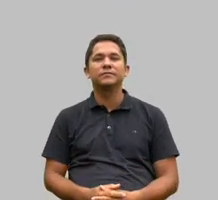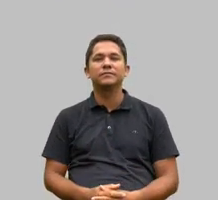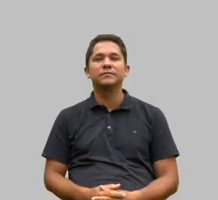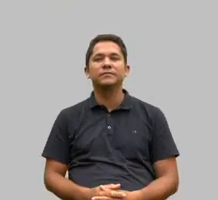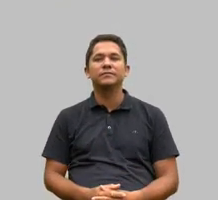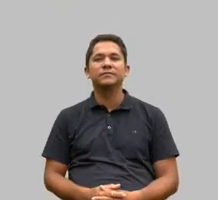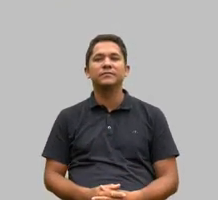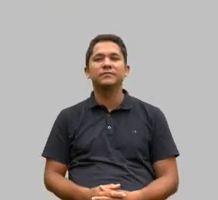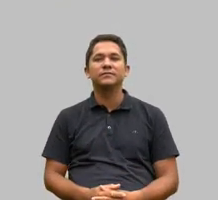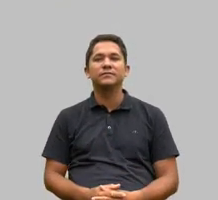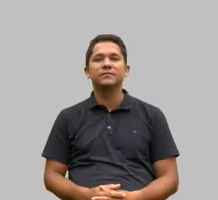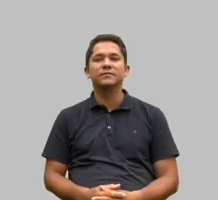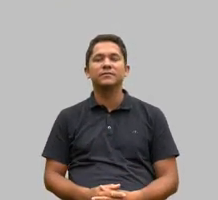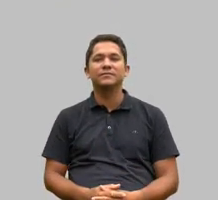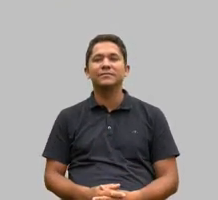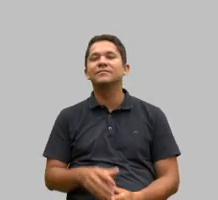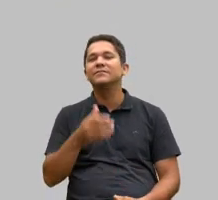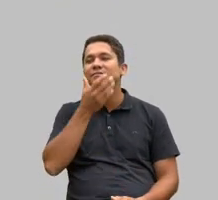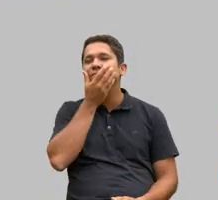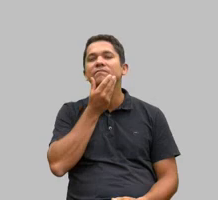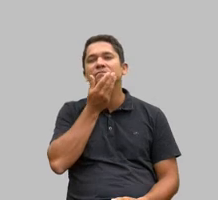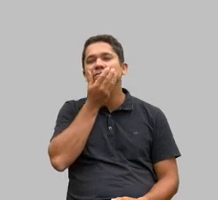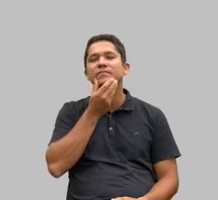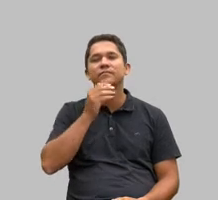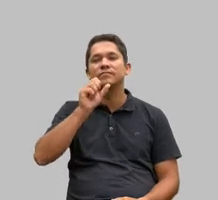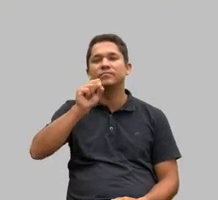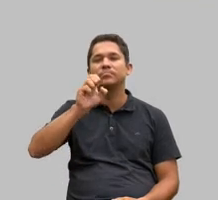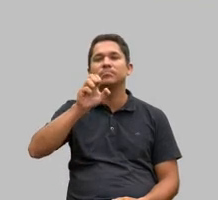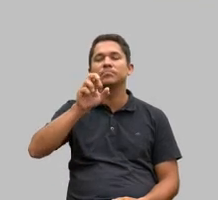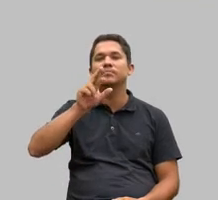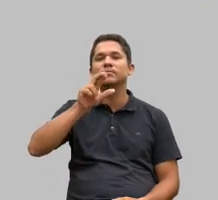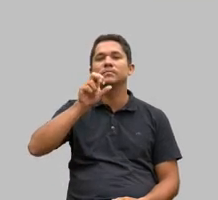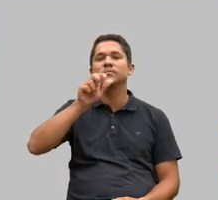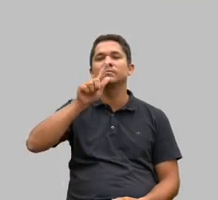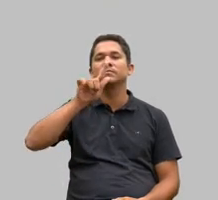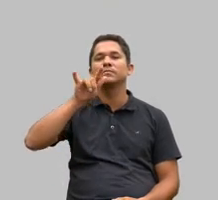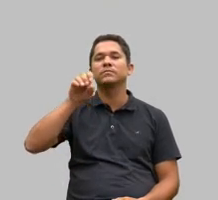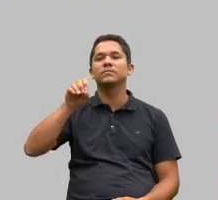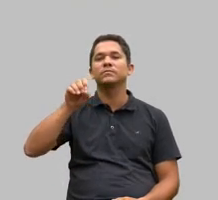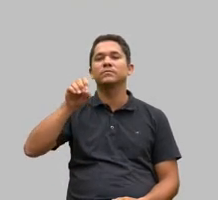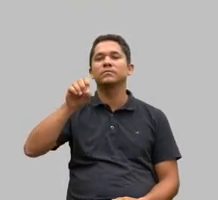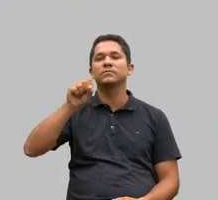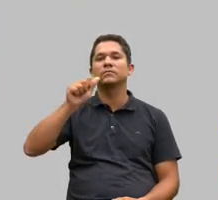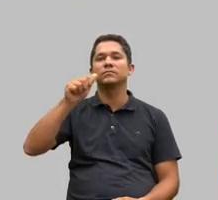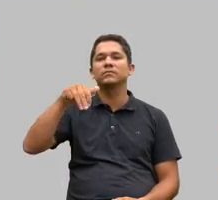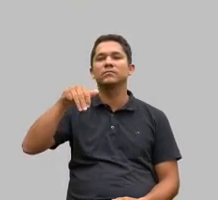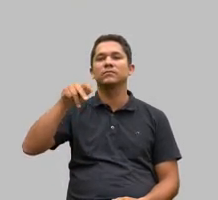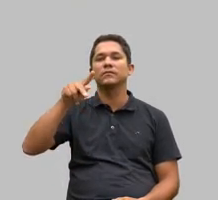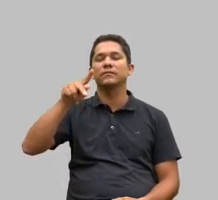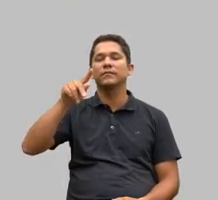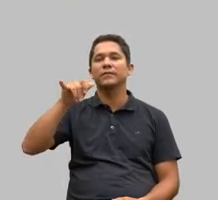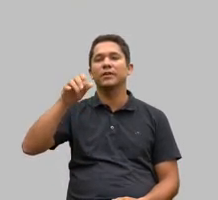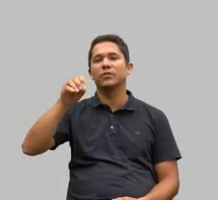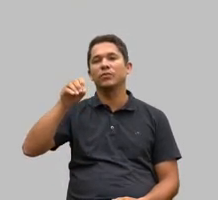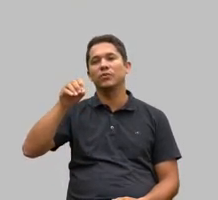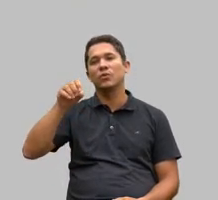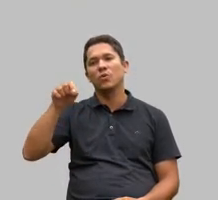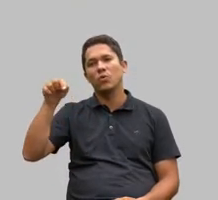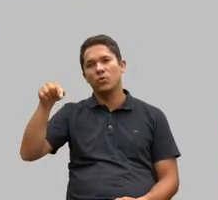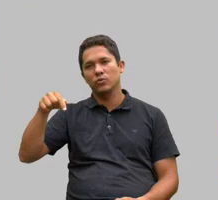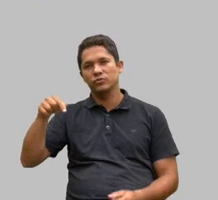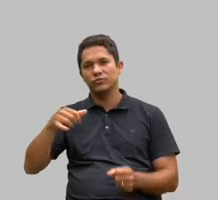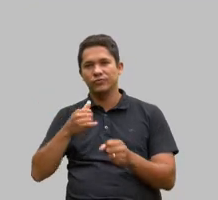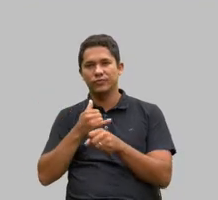o Sérgio Sampaio superintendente de ensino e pesquisa da ETA Usente então fechou